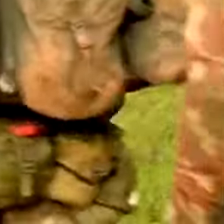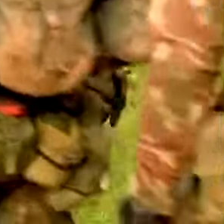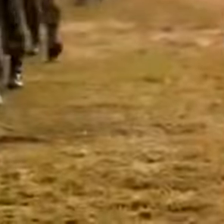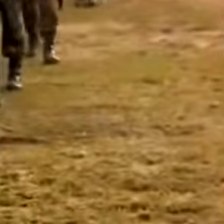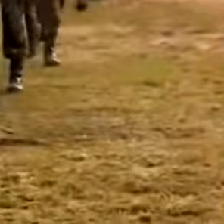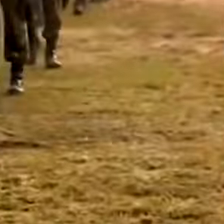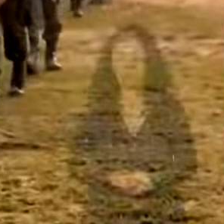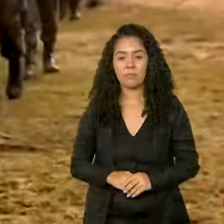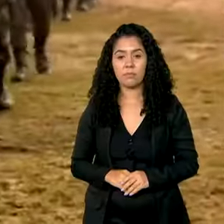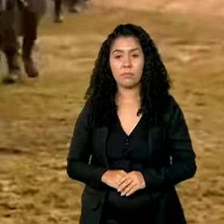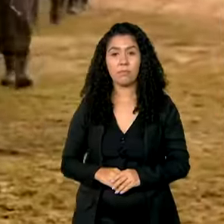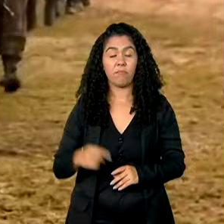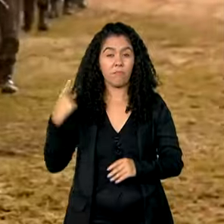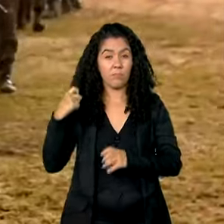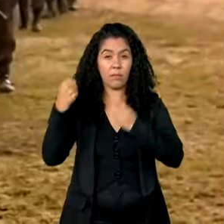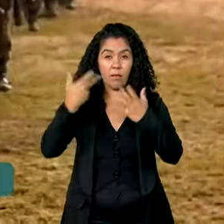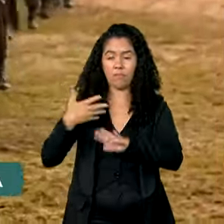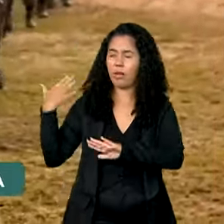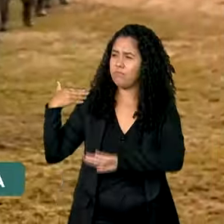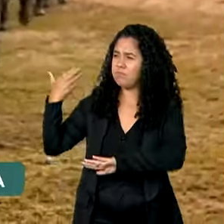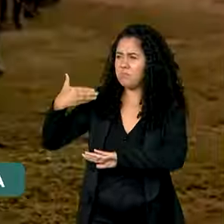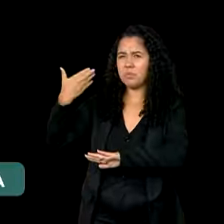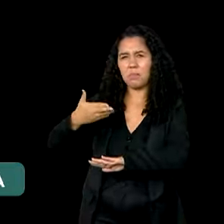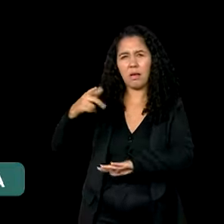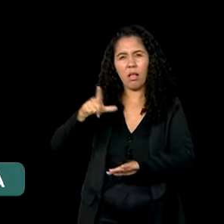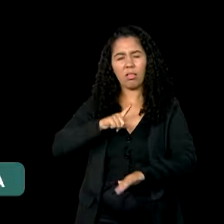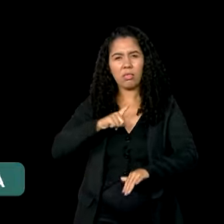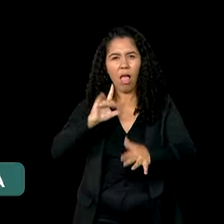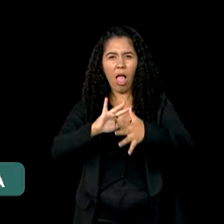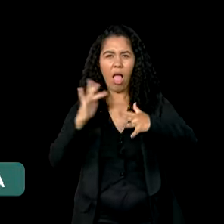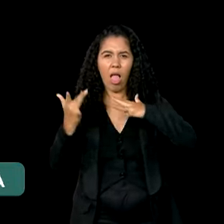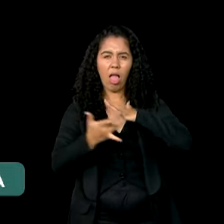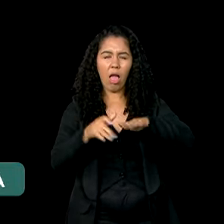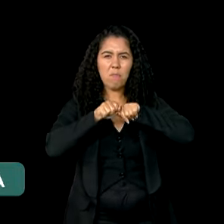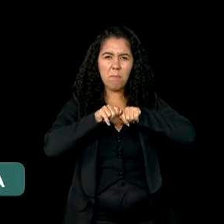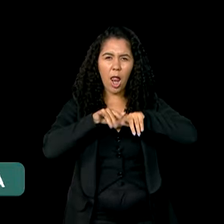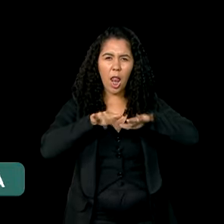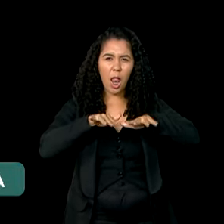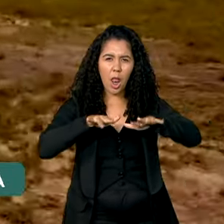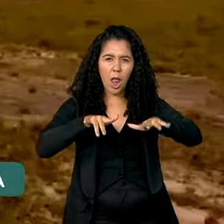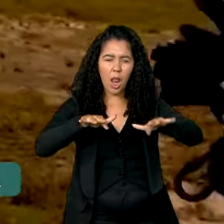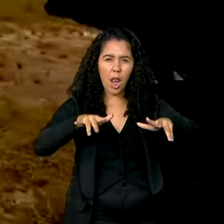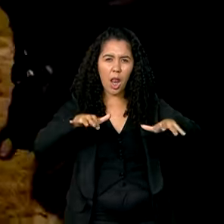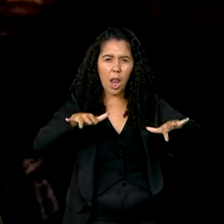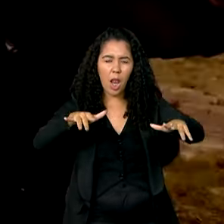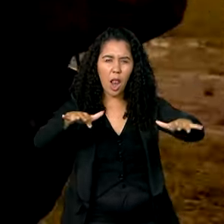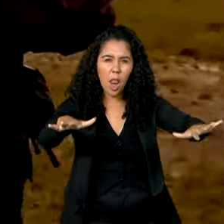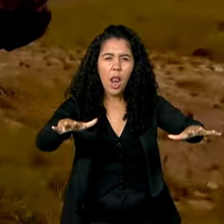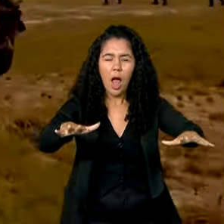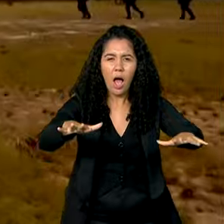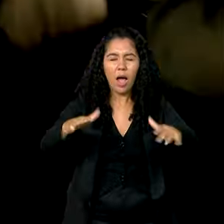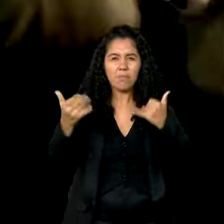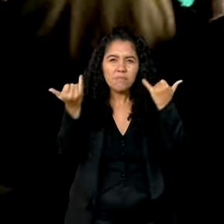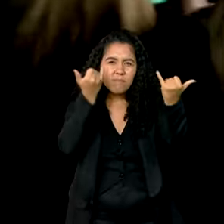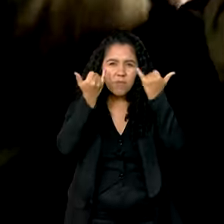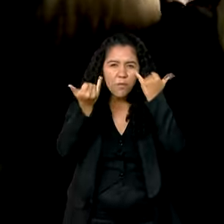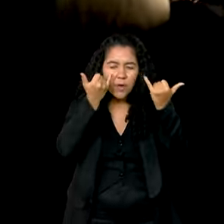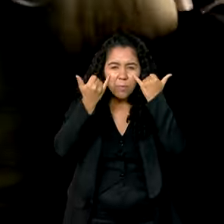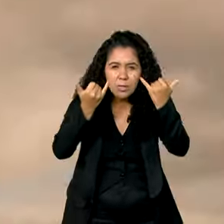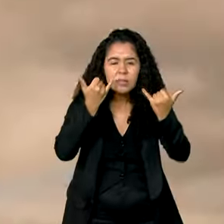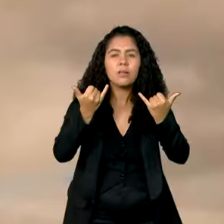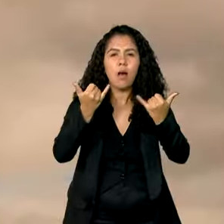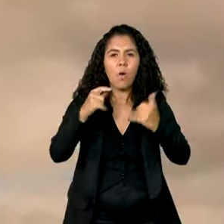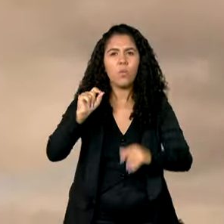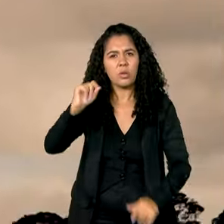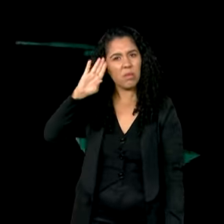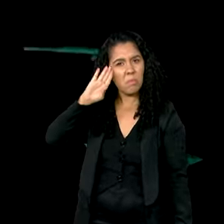Nos últimos dias, tem circulado pelas redes sociais e aplicativos de mensagem a notícia de que